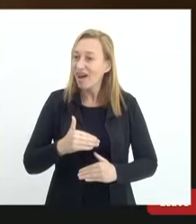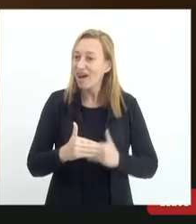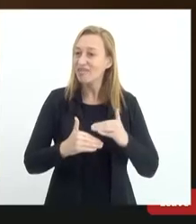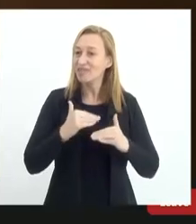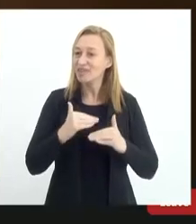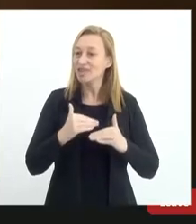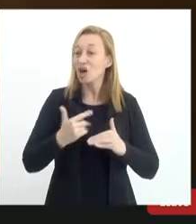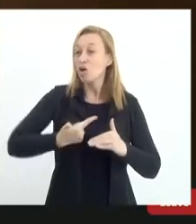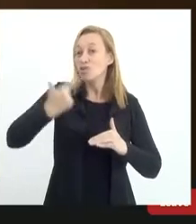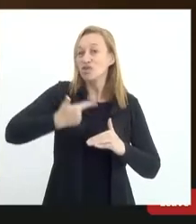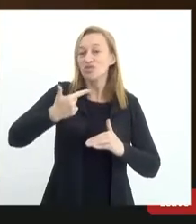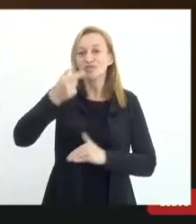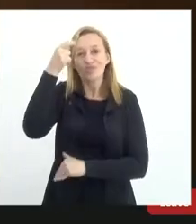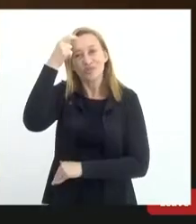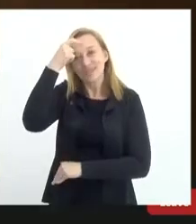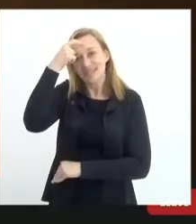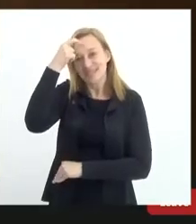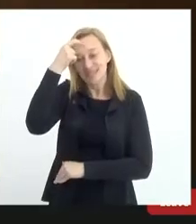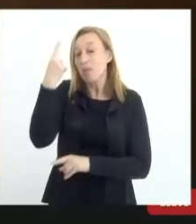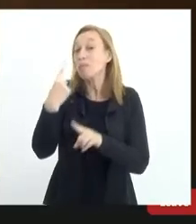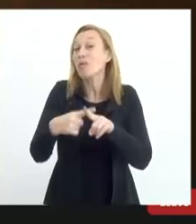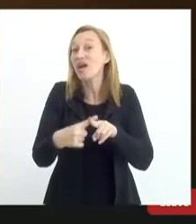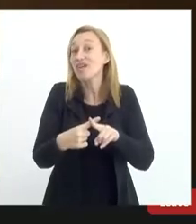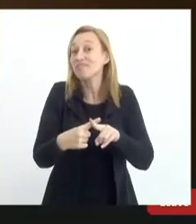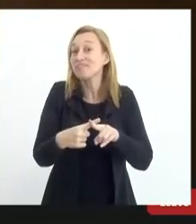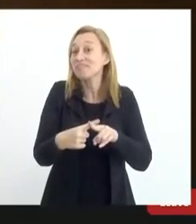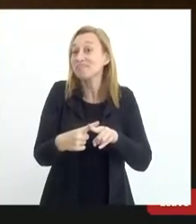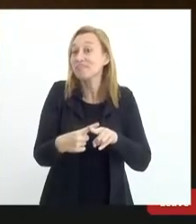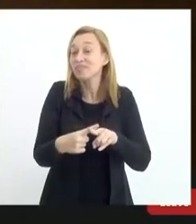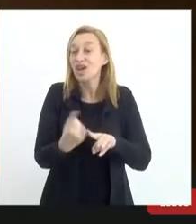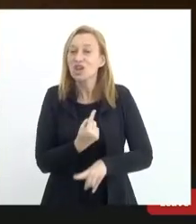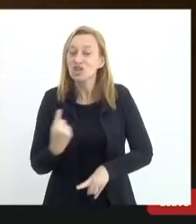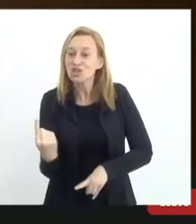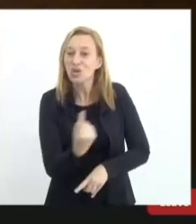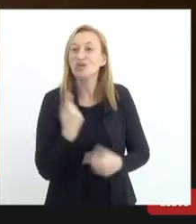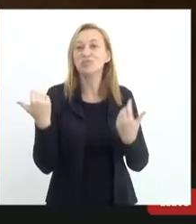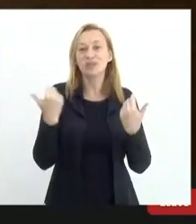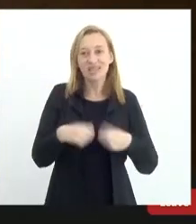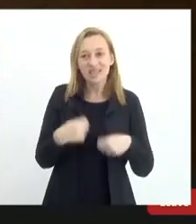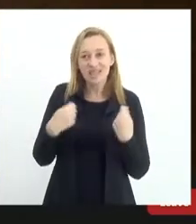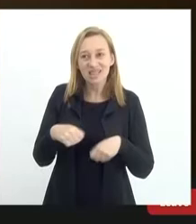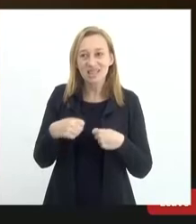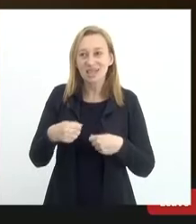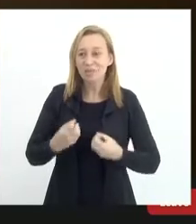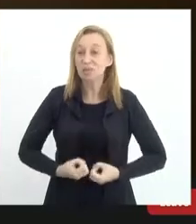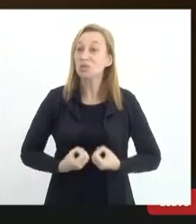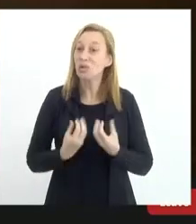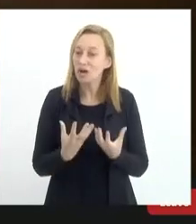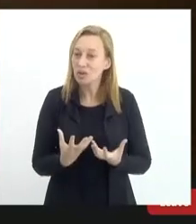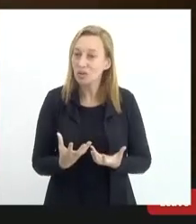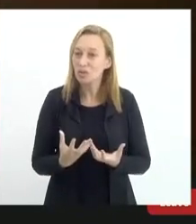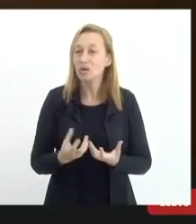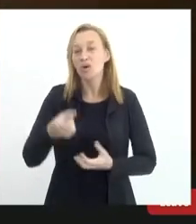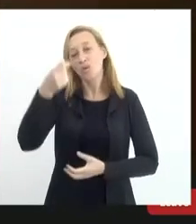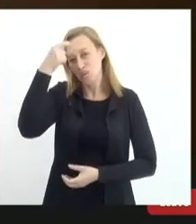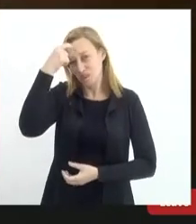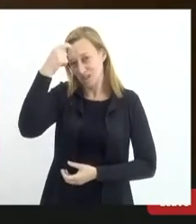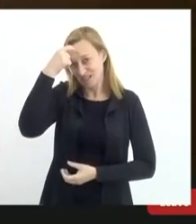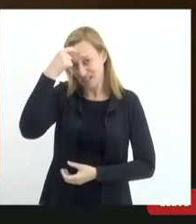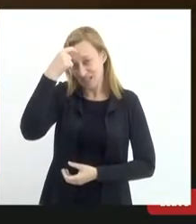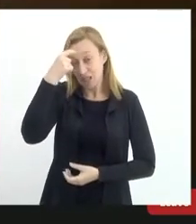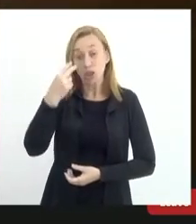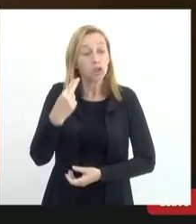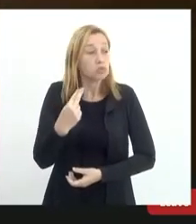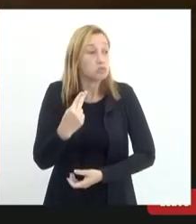é a conscientização. Por que? Nós precisamos doadores conscientes. Nós não